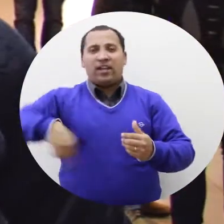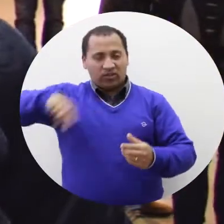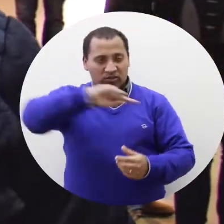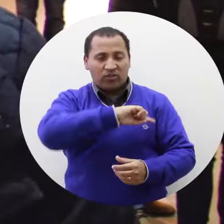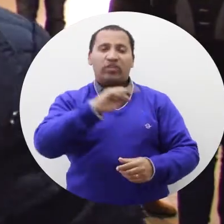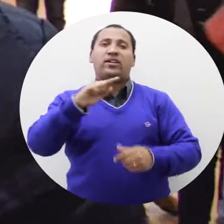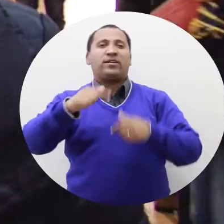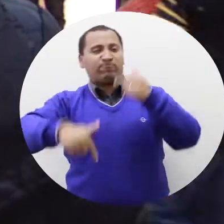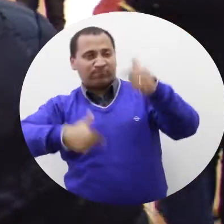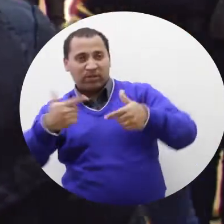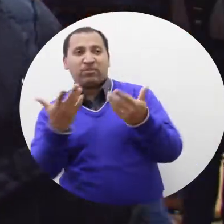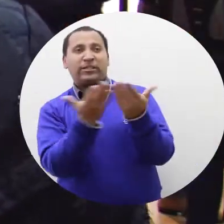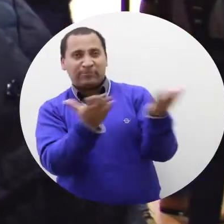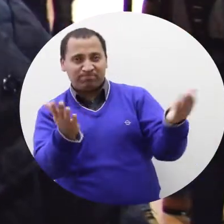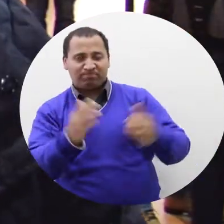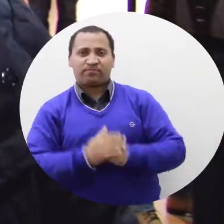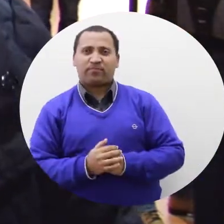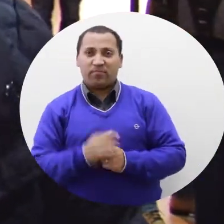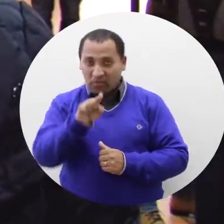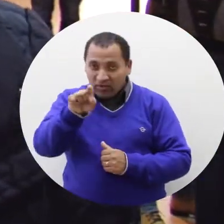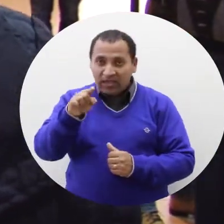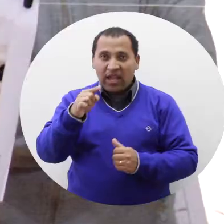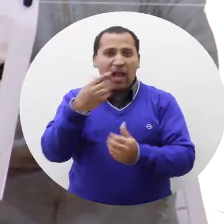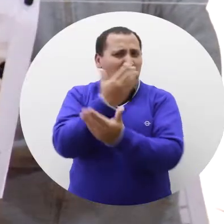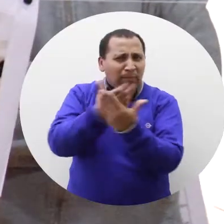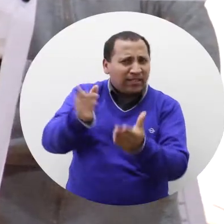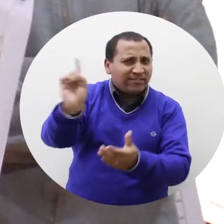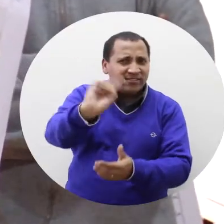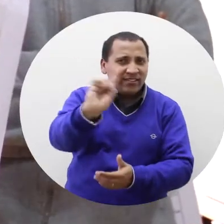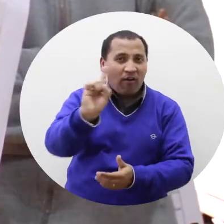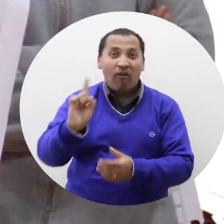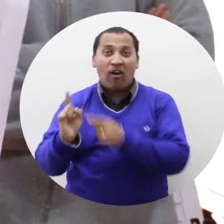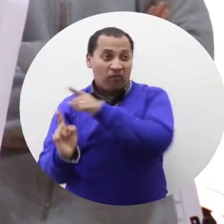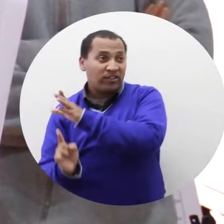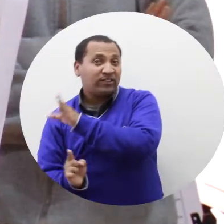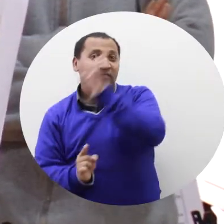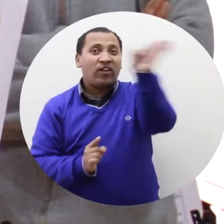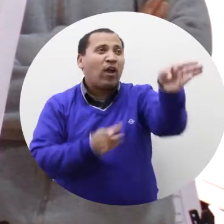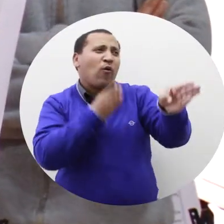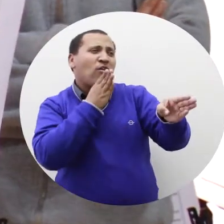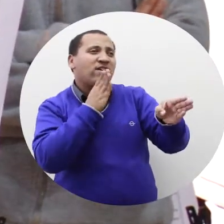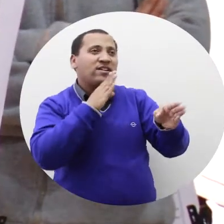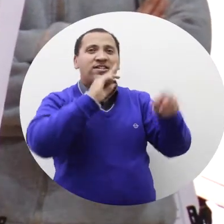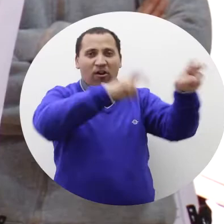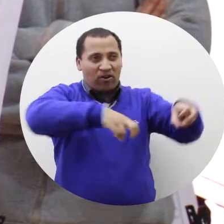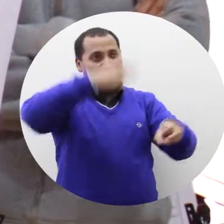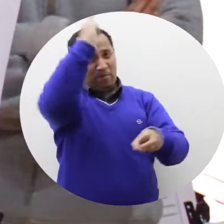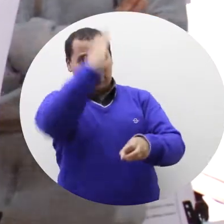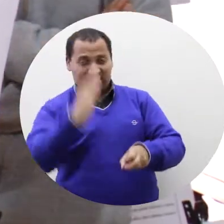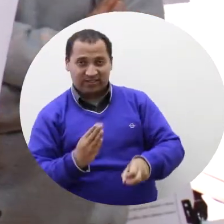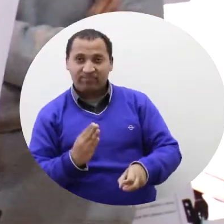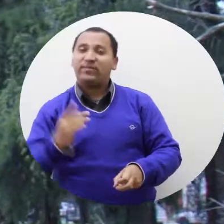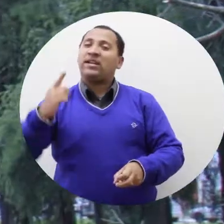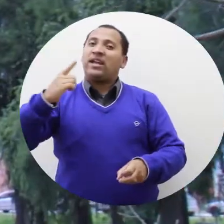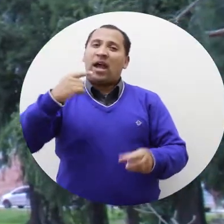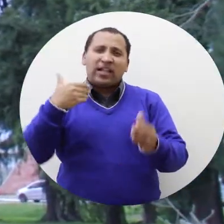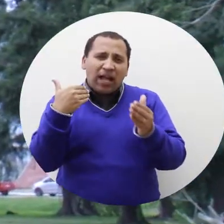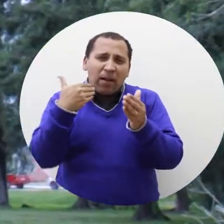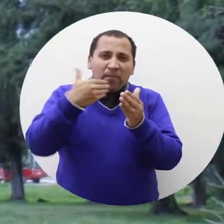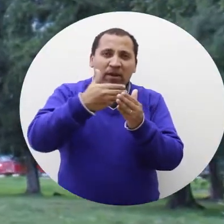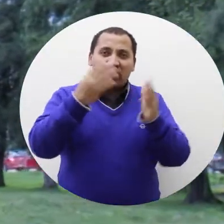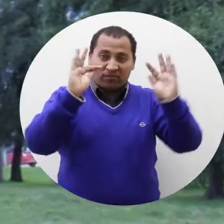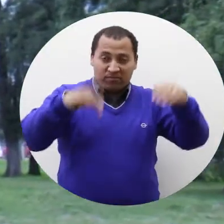a lidar com isso, a trabalhar com pessoas. Não perca a oportunidade de conhecer um pouco mais sobre o rural